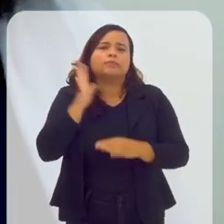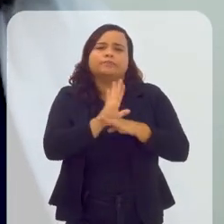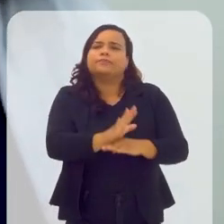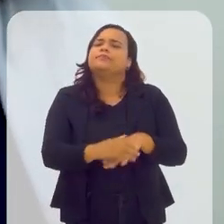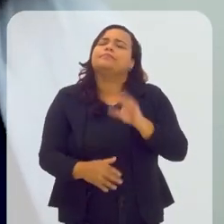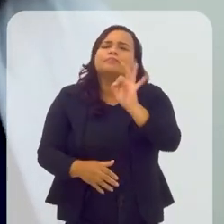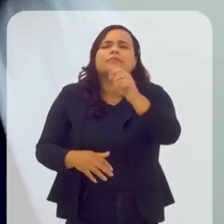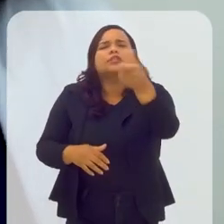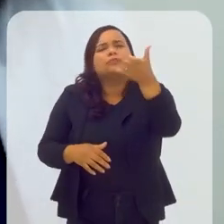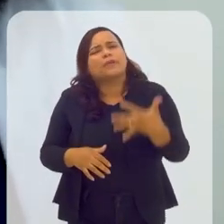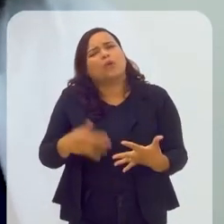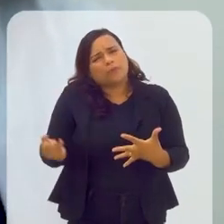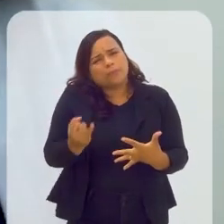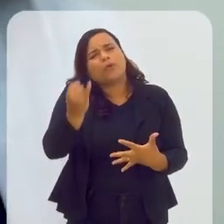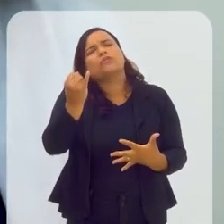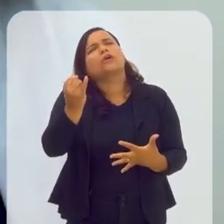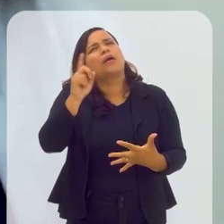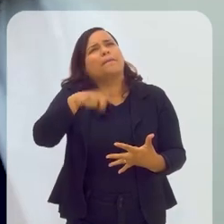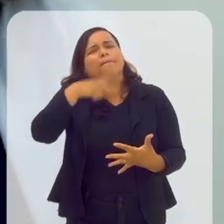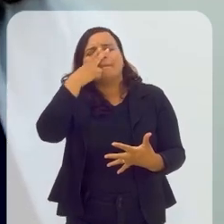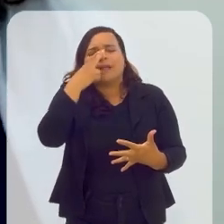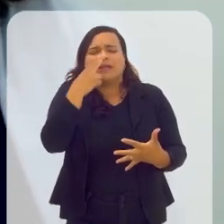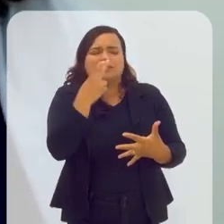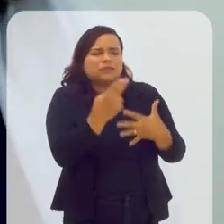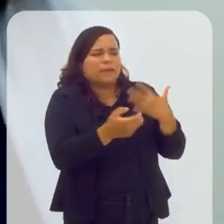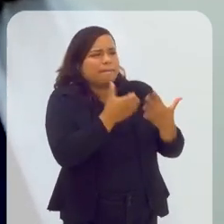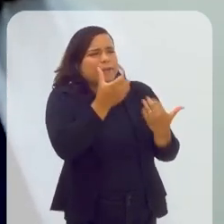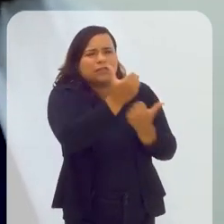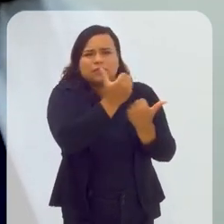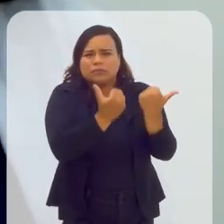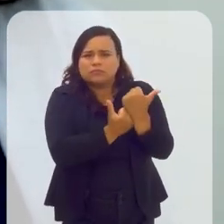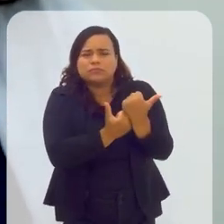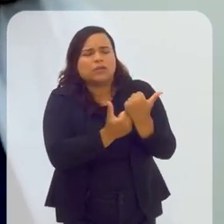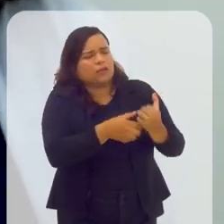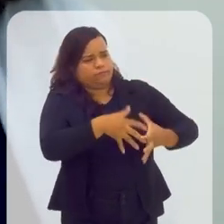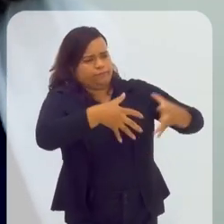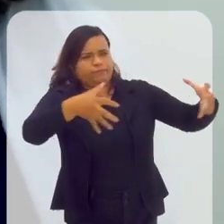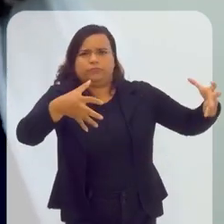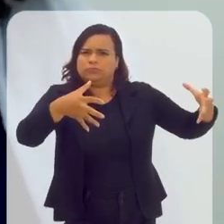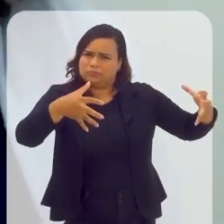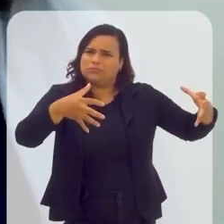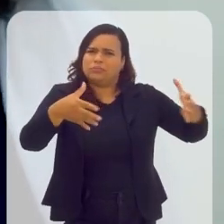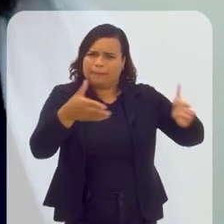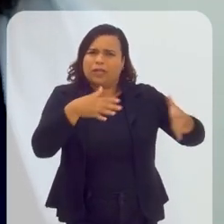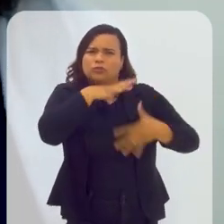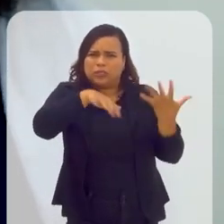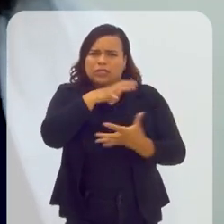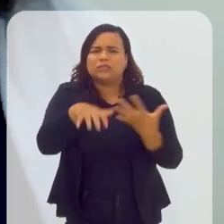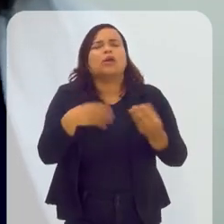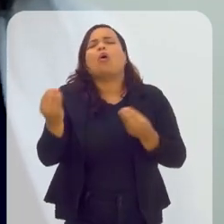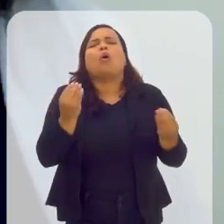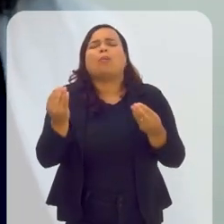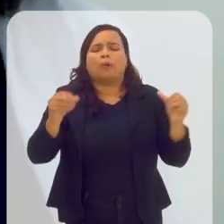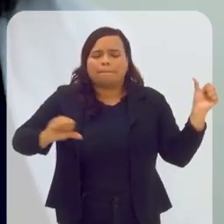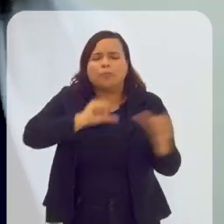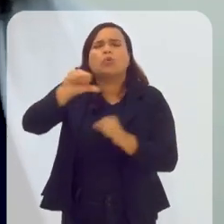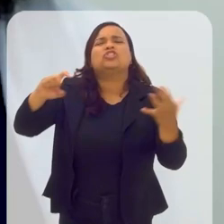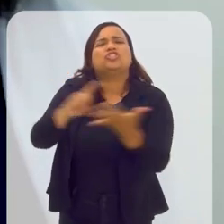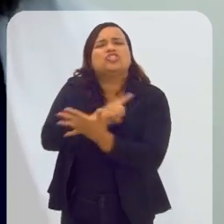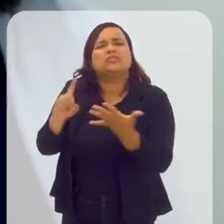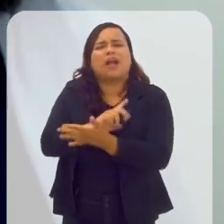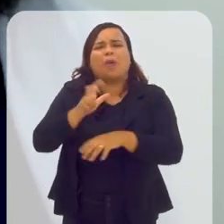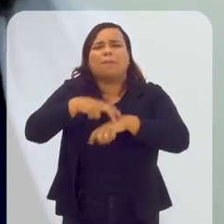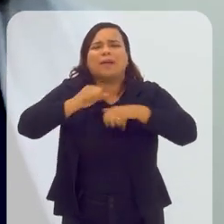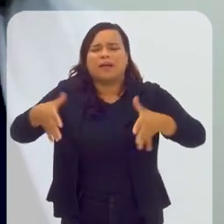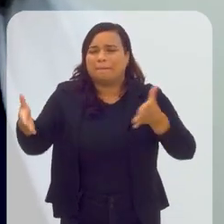que foi o que as cooperativas crescem durante a crise. Como foi lidar com pandemia, principalmente nesse fator da digitalização, da aceleração